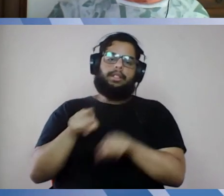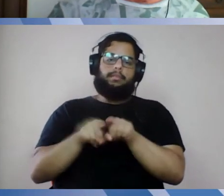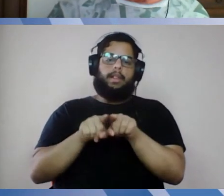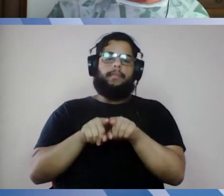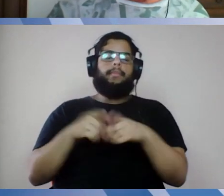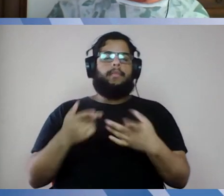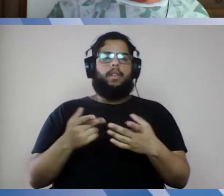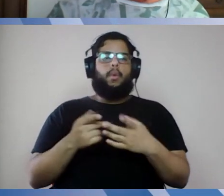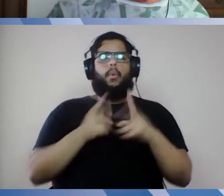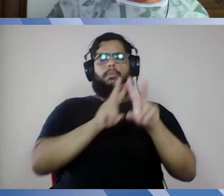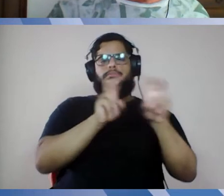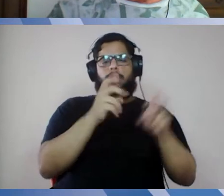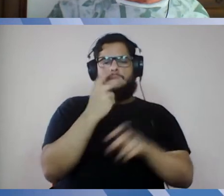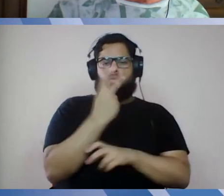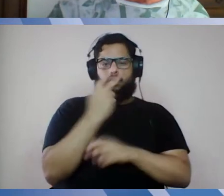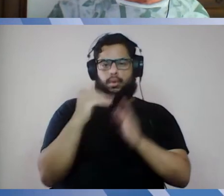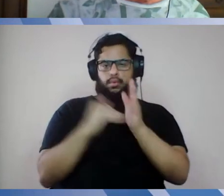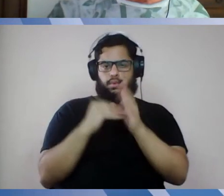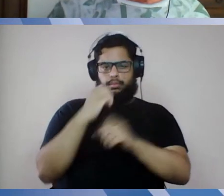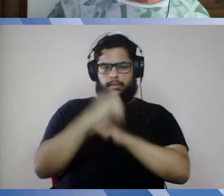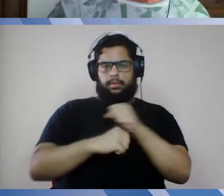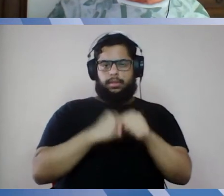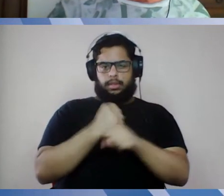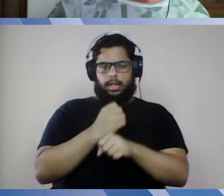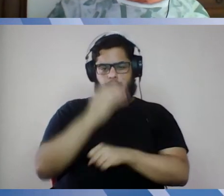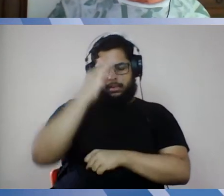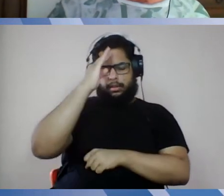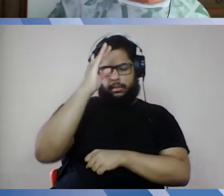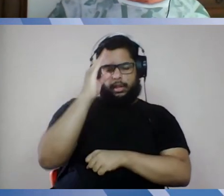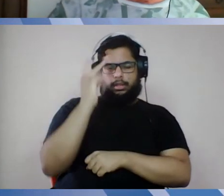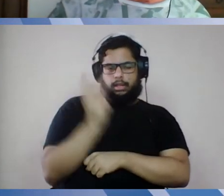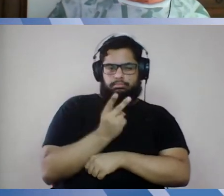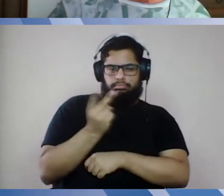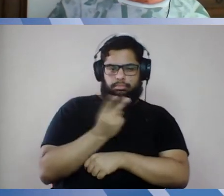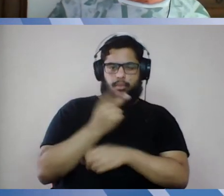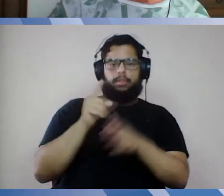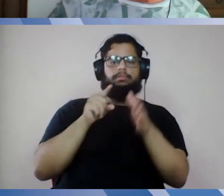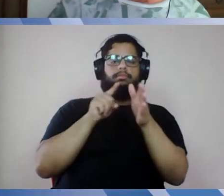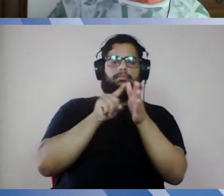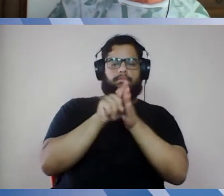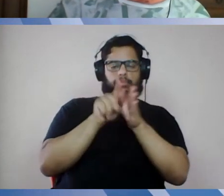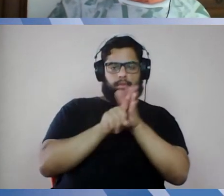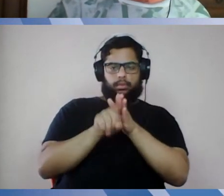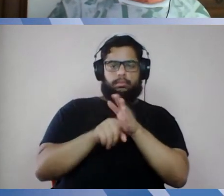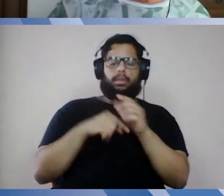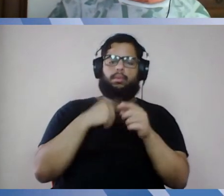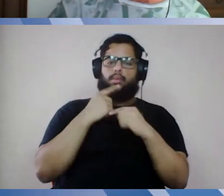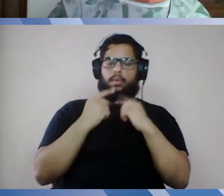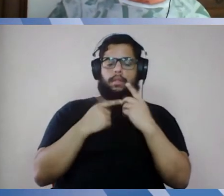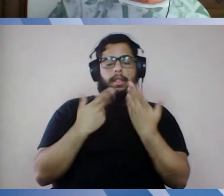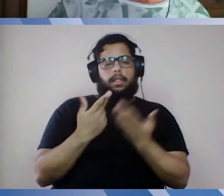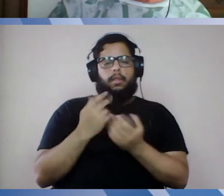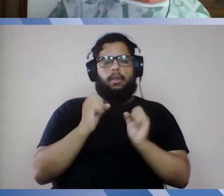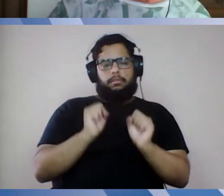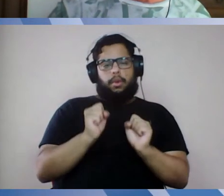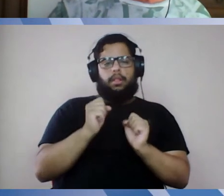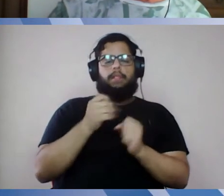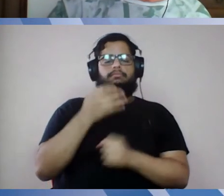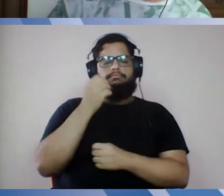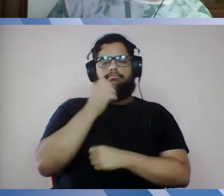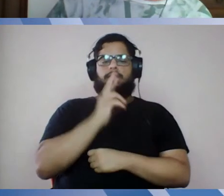últimos anos, são principalmente essas as dúvidas que apareceram. Passo, então, a vocês para comentarem, por favor.